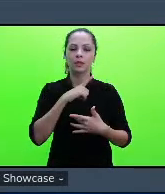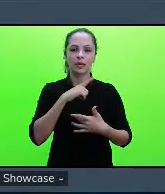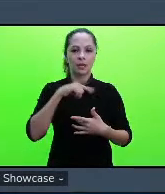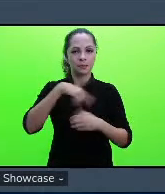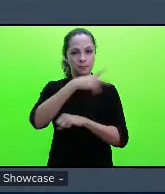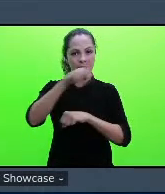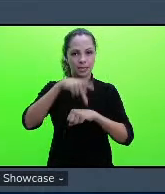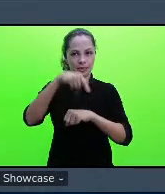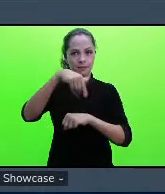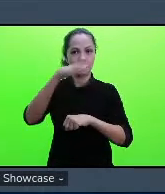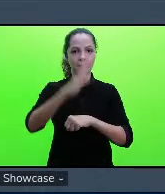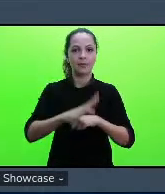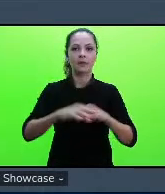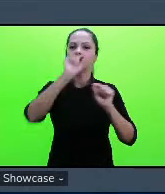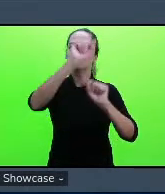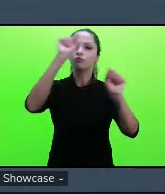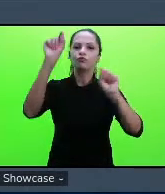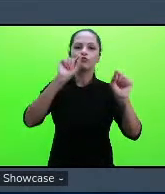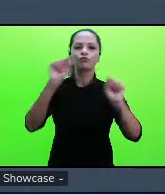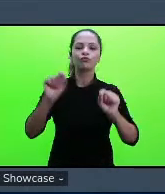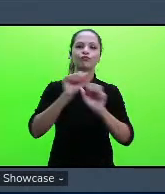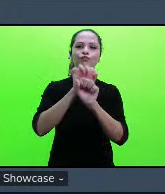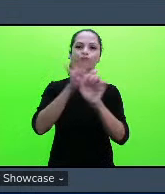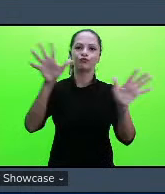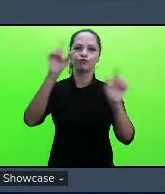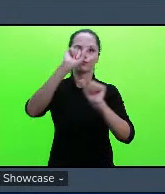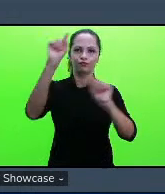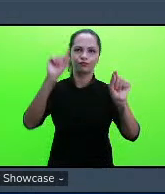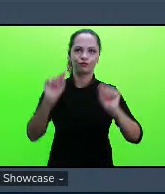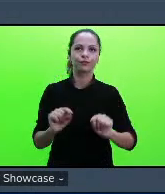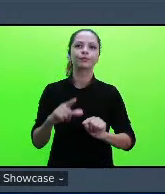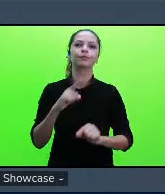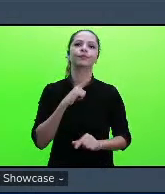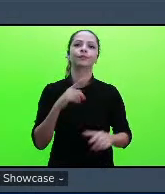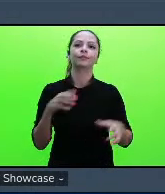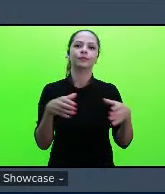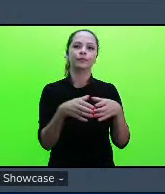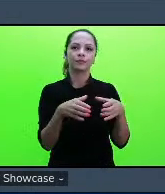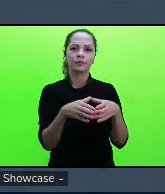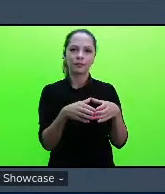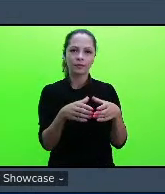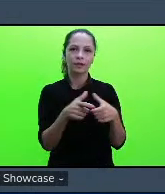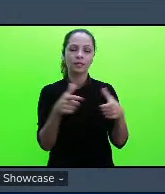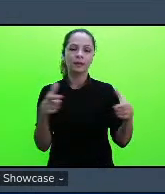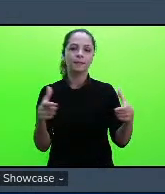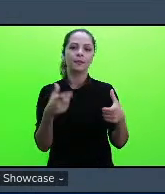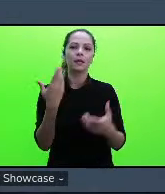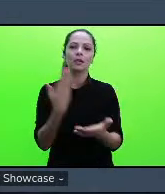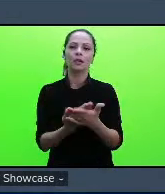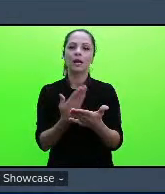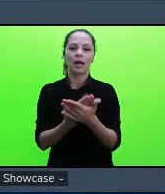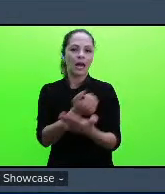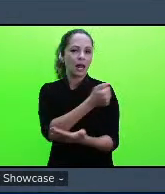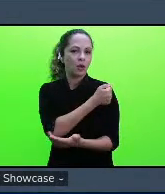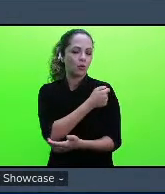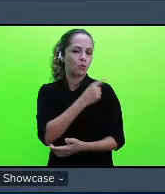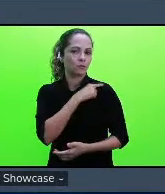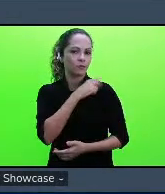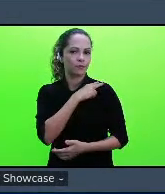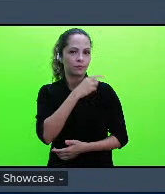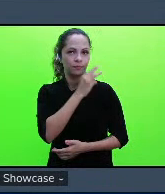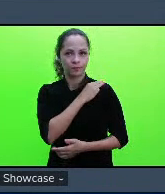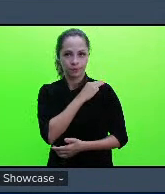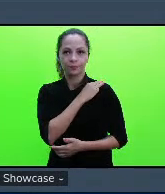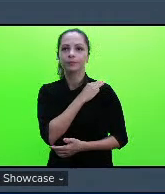e esses grupos são compostos majoritariamente por alunos do ensino médio muitos